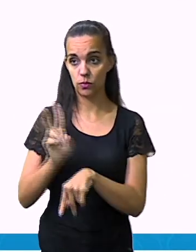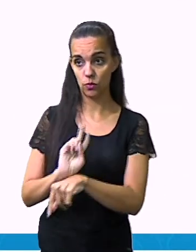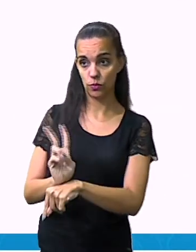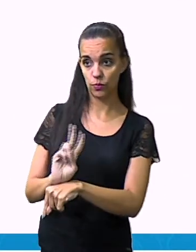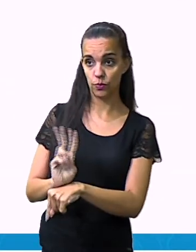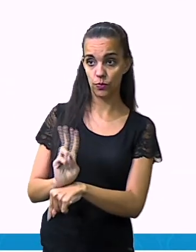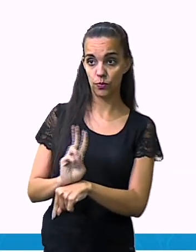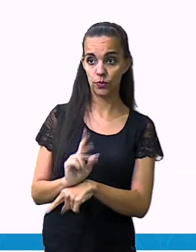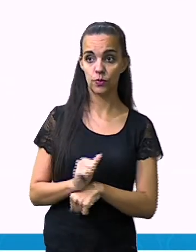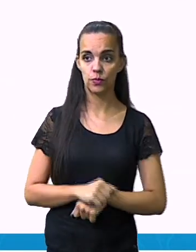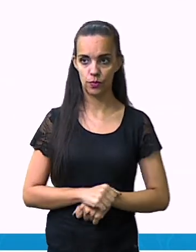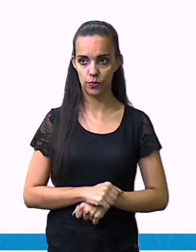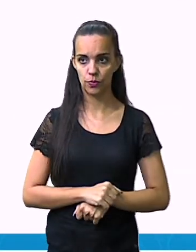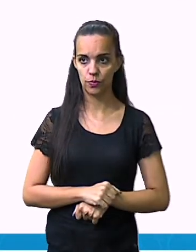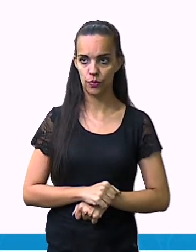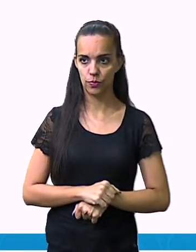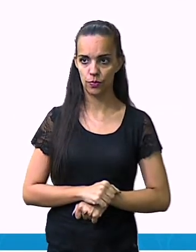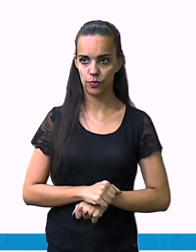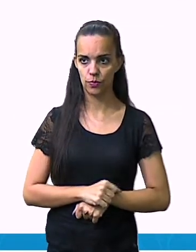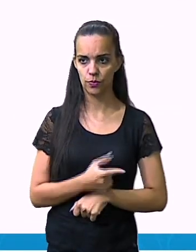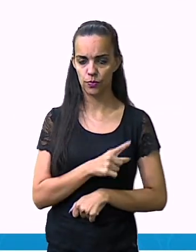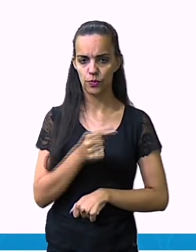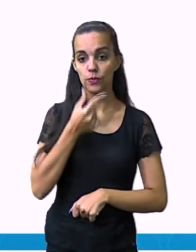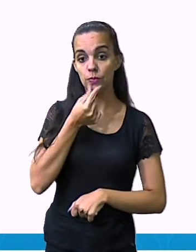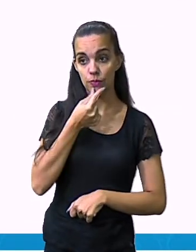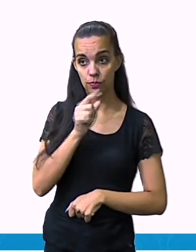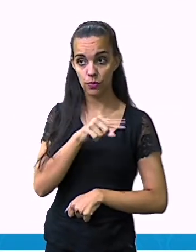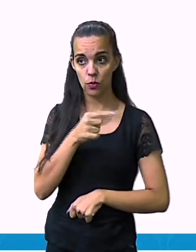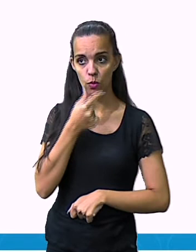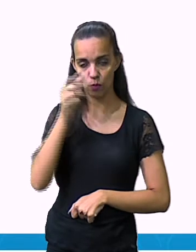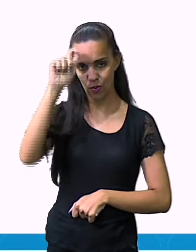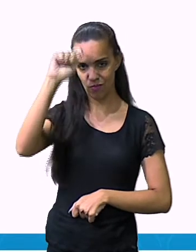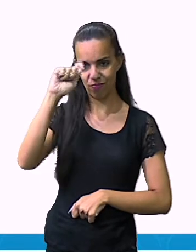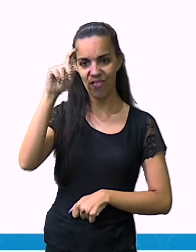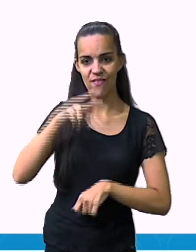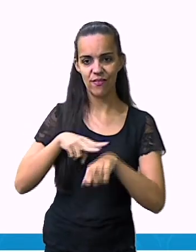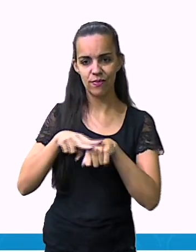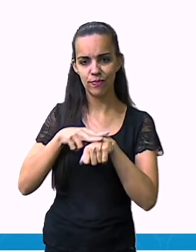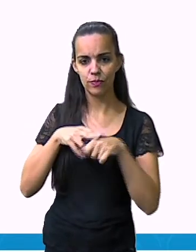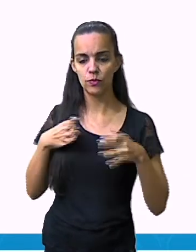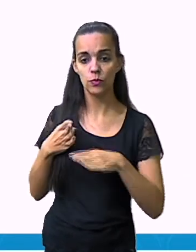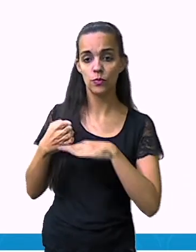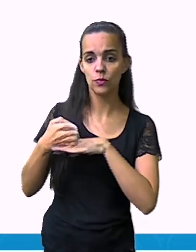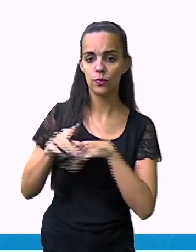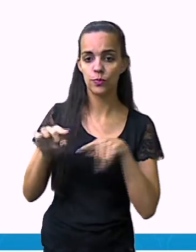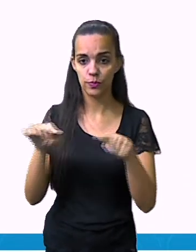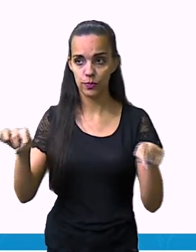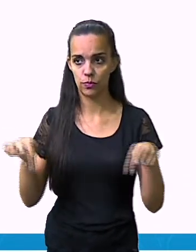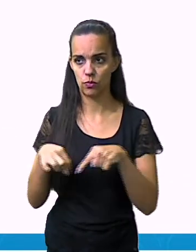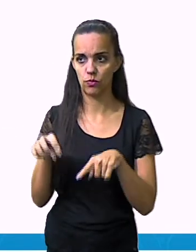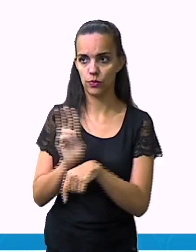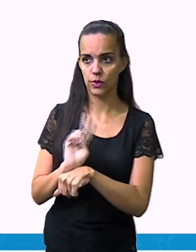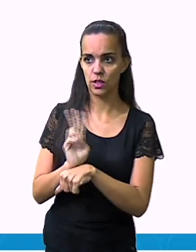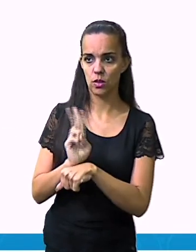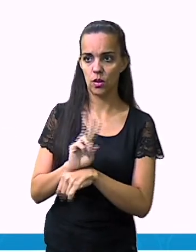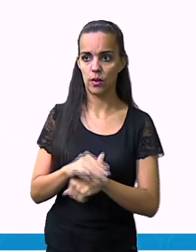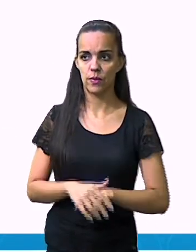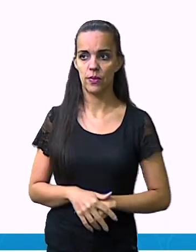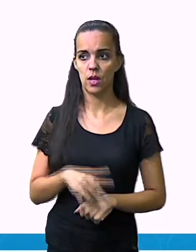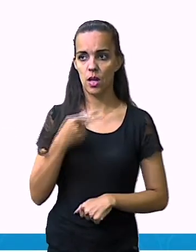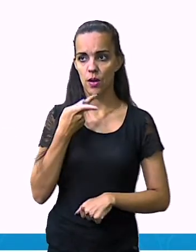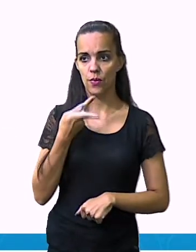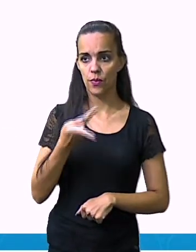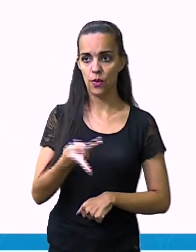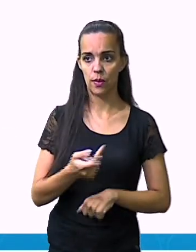ele é o empregado funcionário. Ele chegou e aqui no nosso balãozinho, onde tem a fala